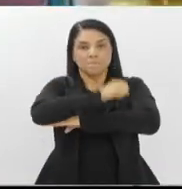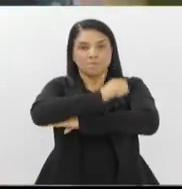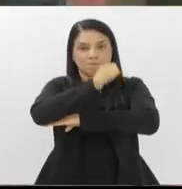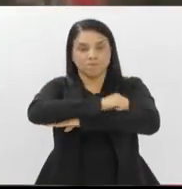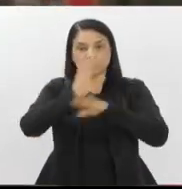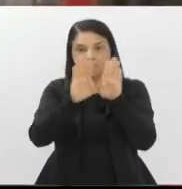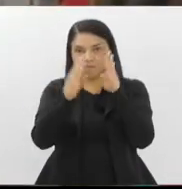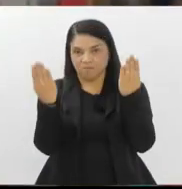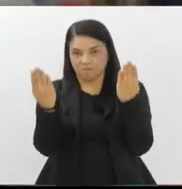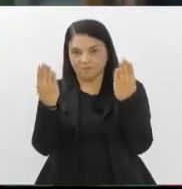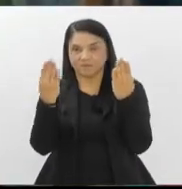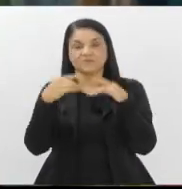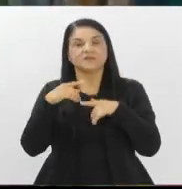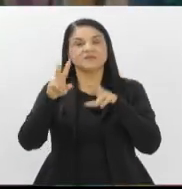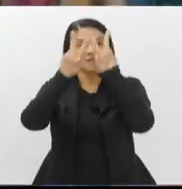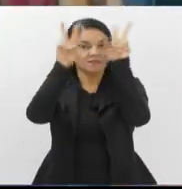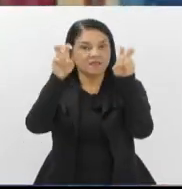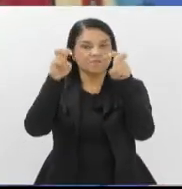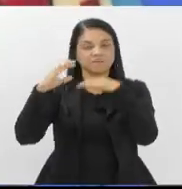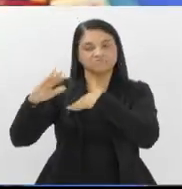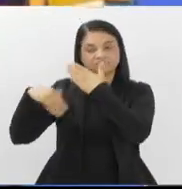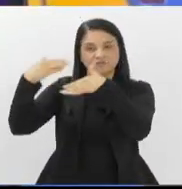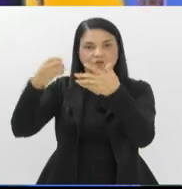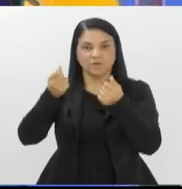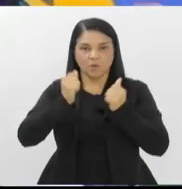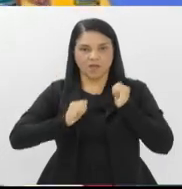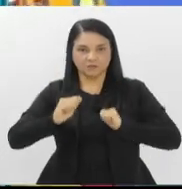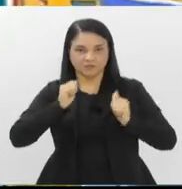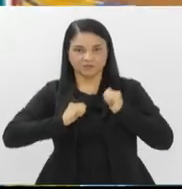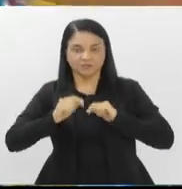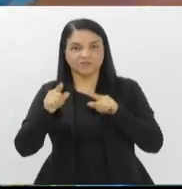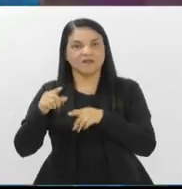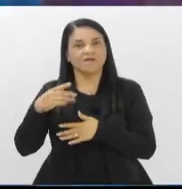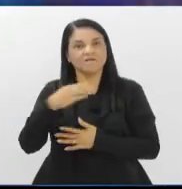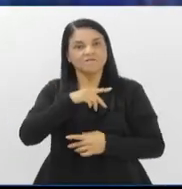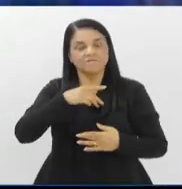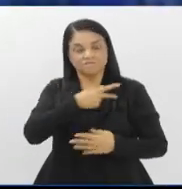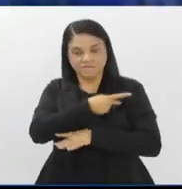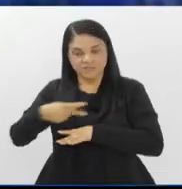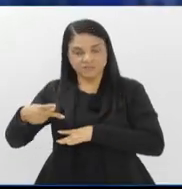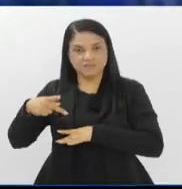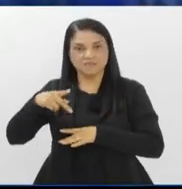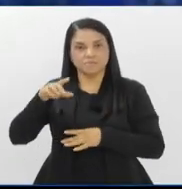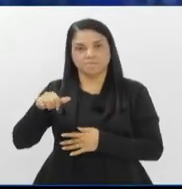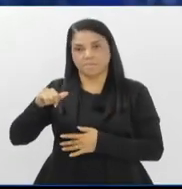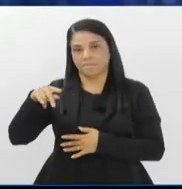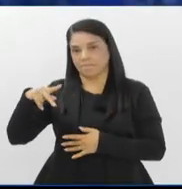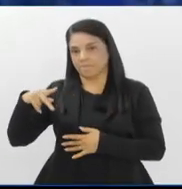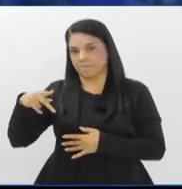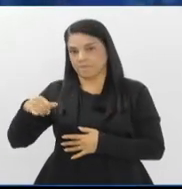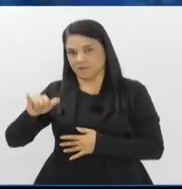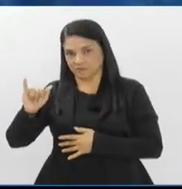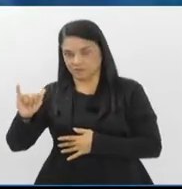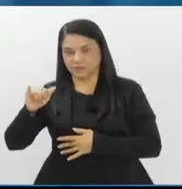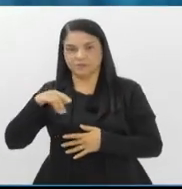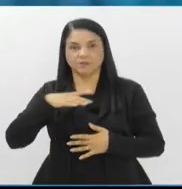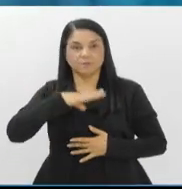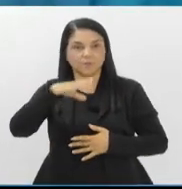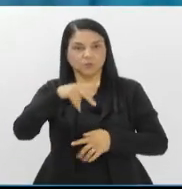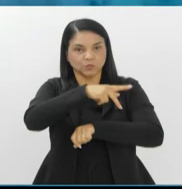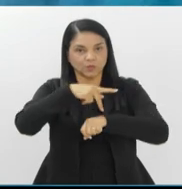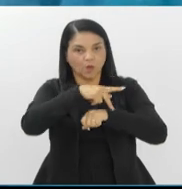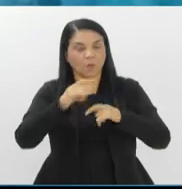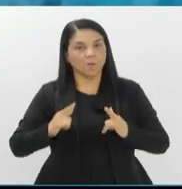temática que a artista desenvolveu, inspirada em suas visitas a Paraty e a Portugal, além de passagens por cidades como Paris,